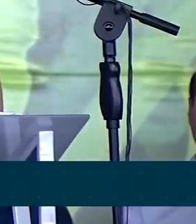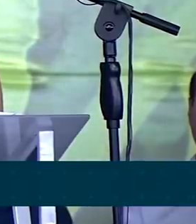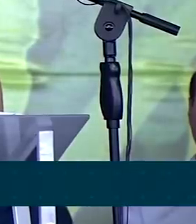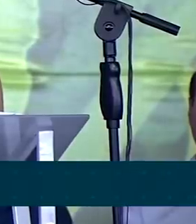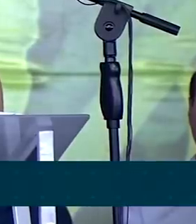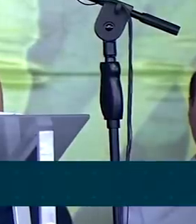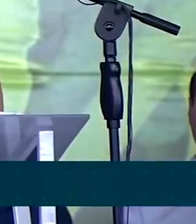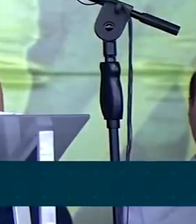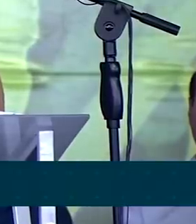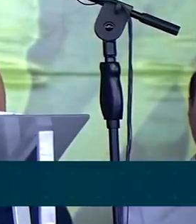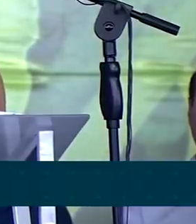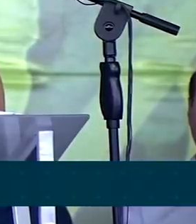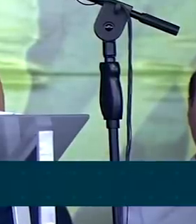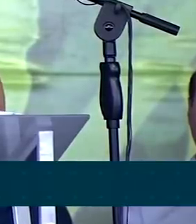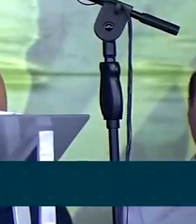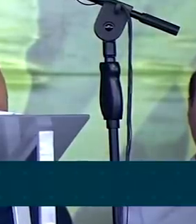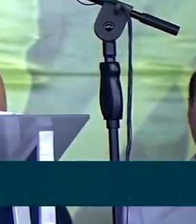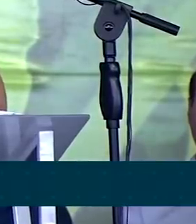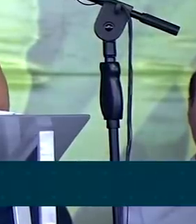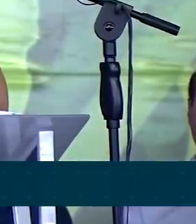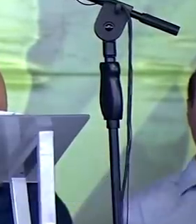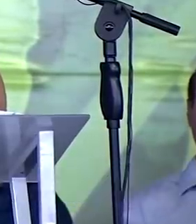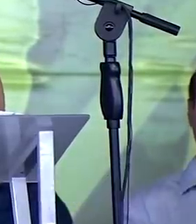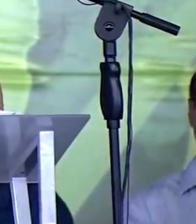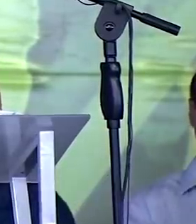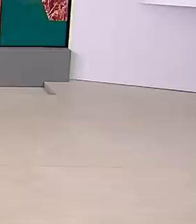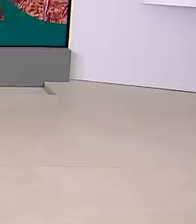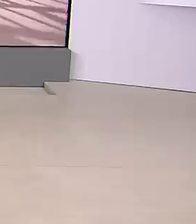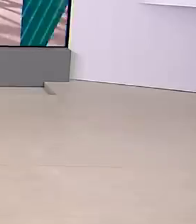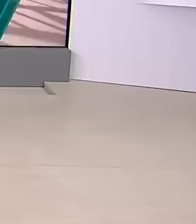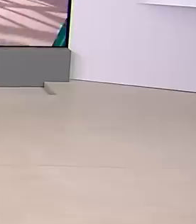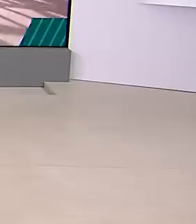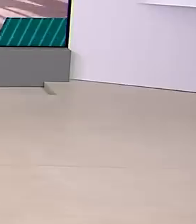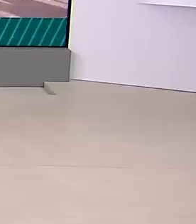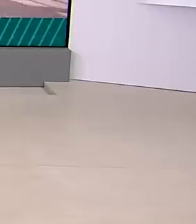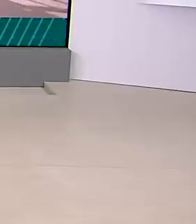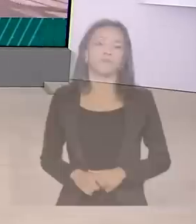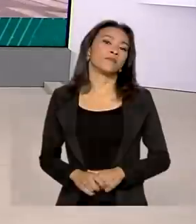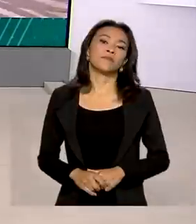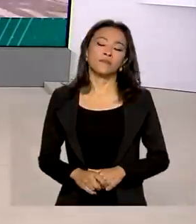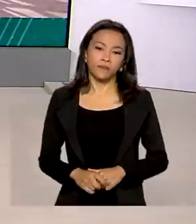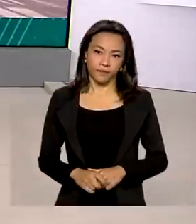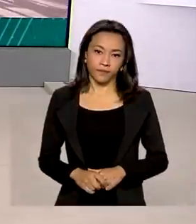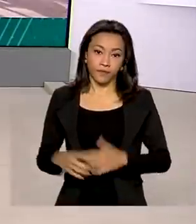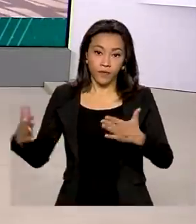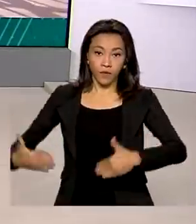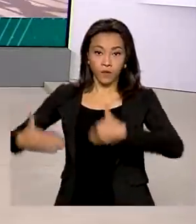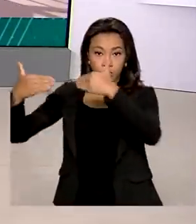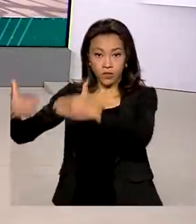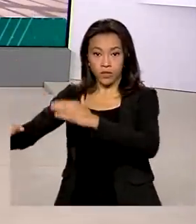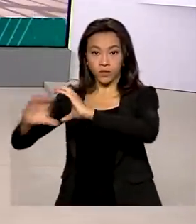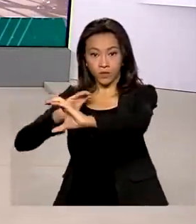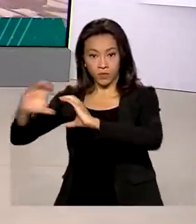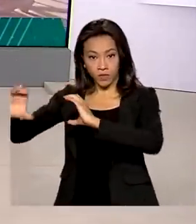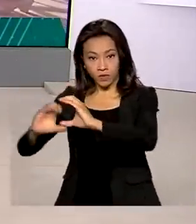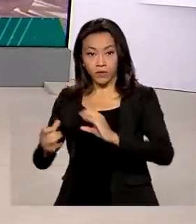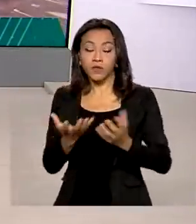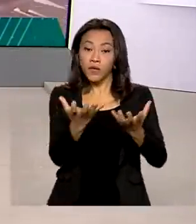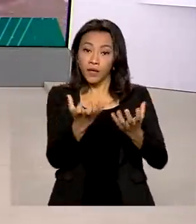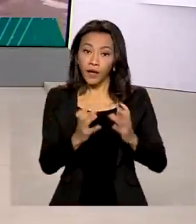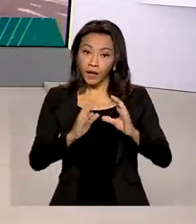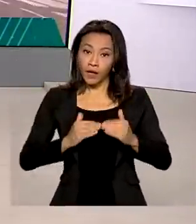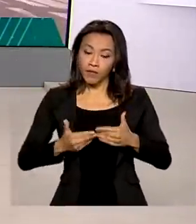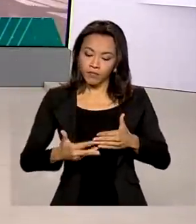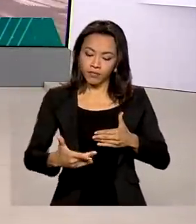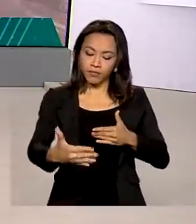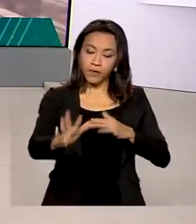% das escolas rurais de Mato Grosso do Sul. O Ministério das Comunicações quer concluir até o fim